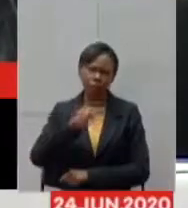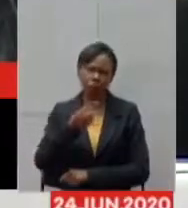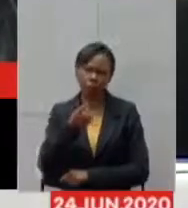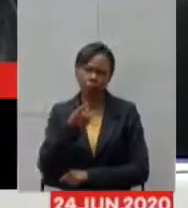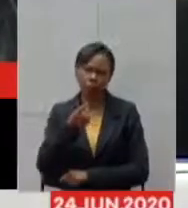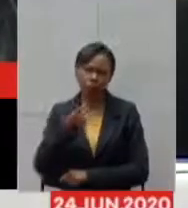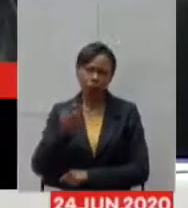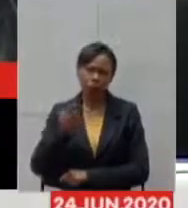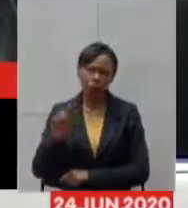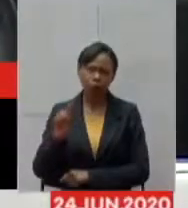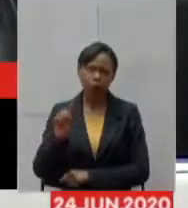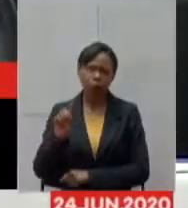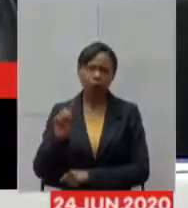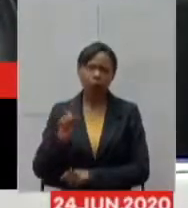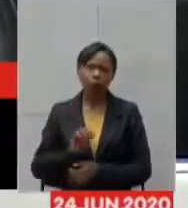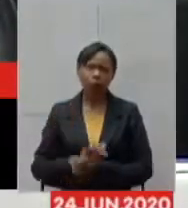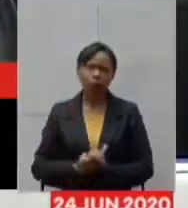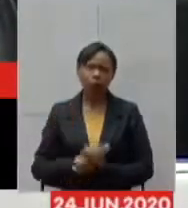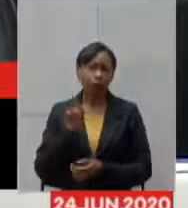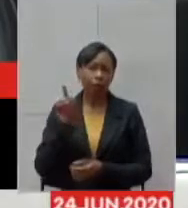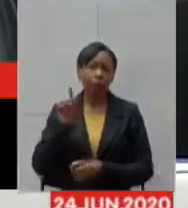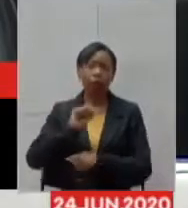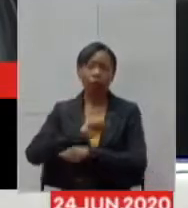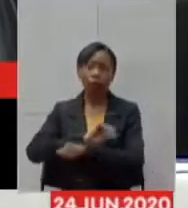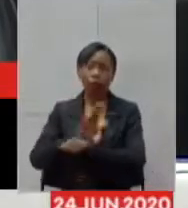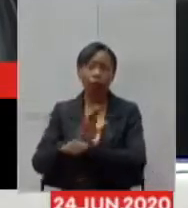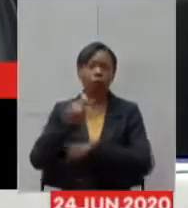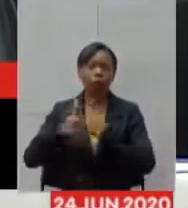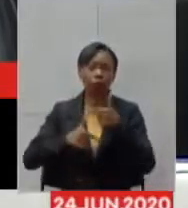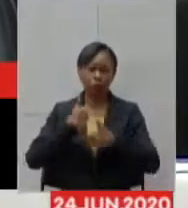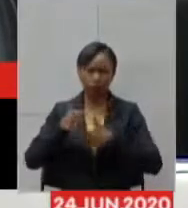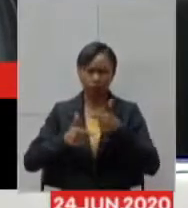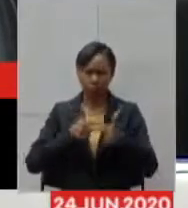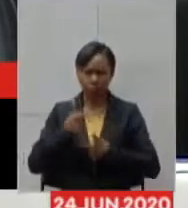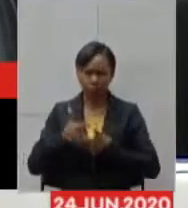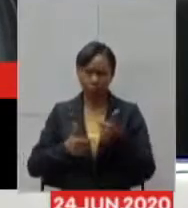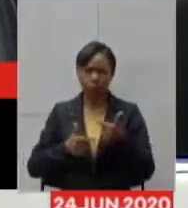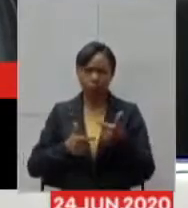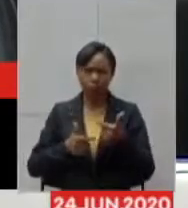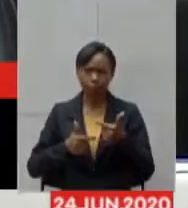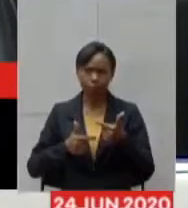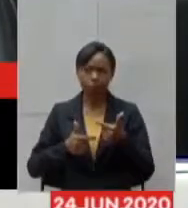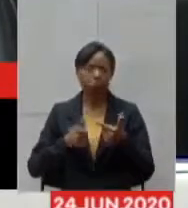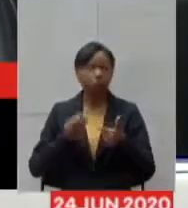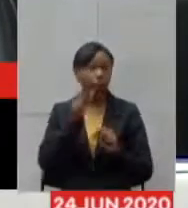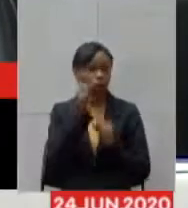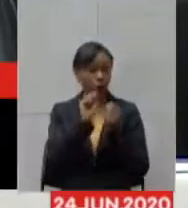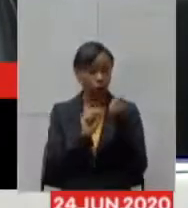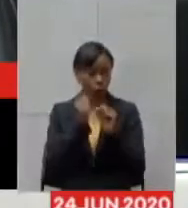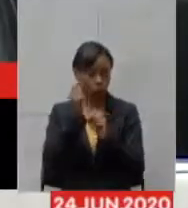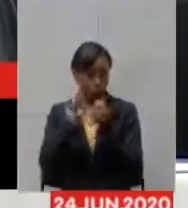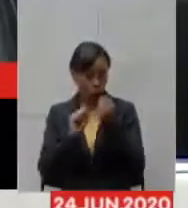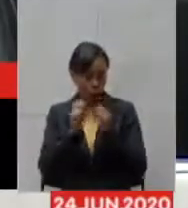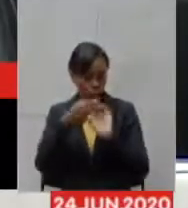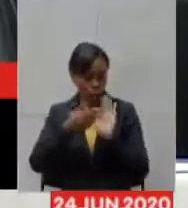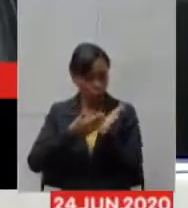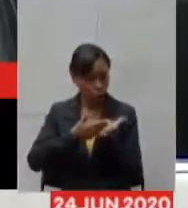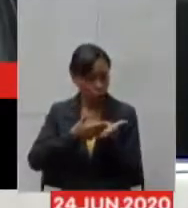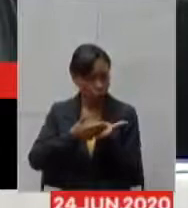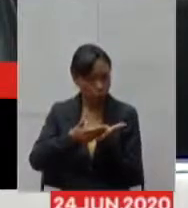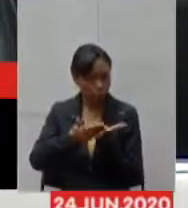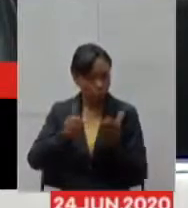sei que aí também tem trabalho seu, lá em Montescuário. Após forte retração, as indústrias dão sinais de recuperação em Minas.